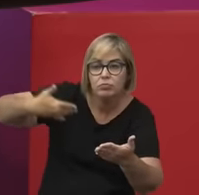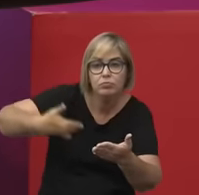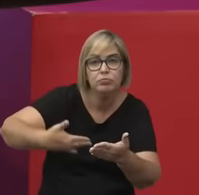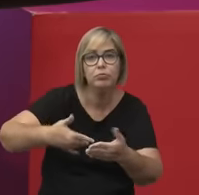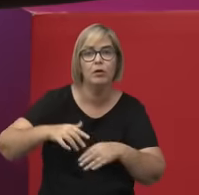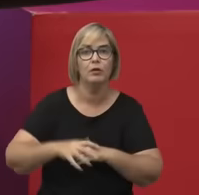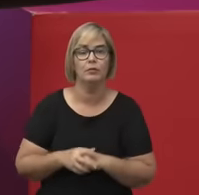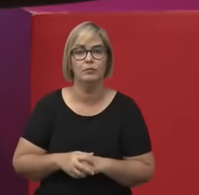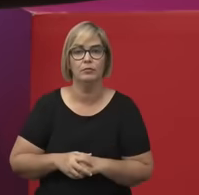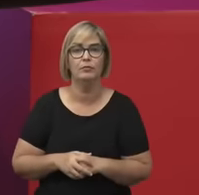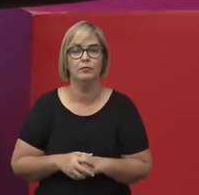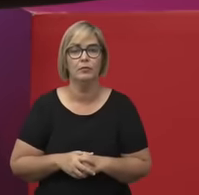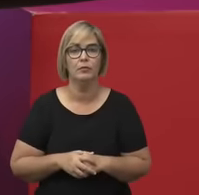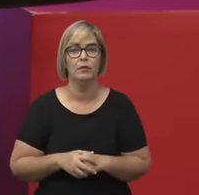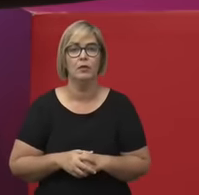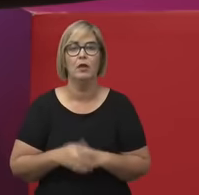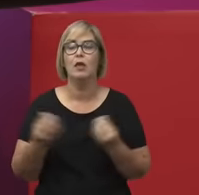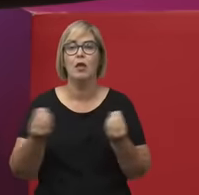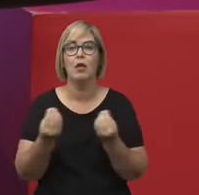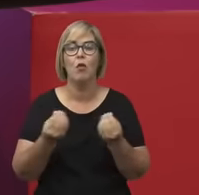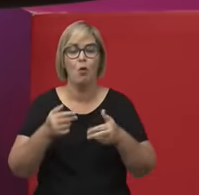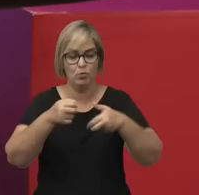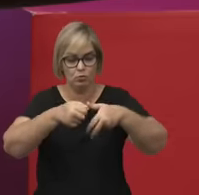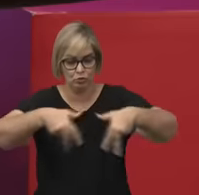e os gêneros. Então,